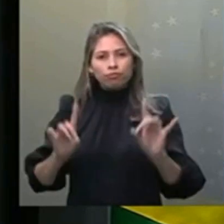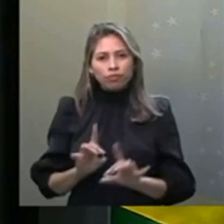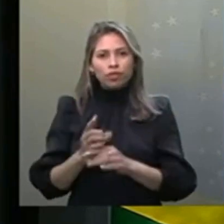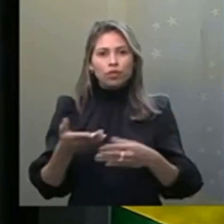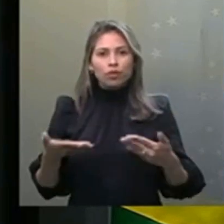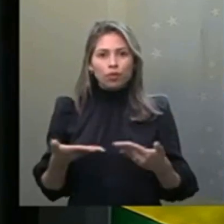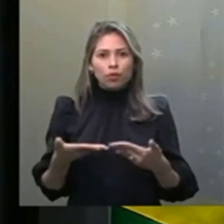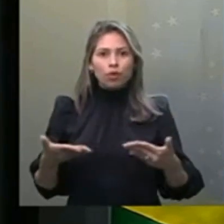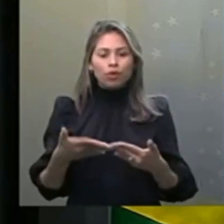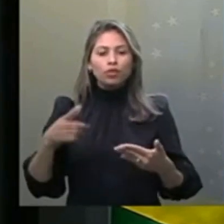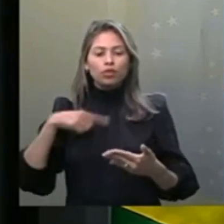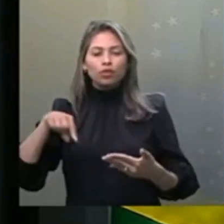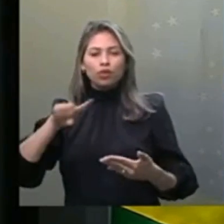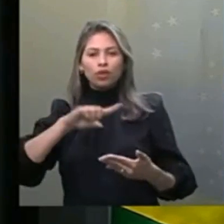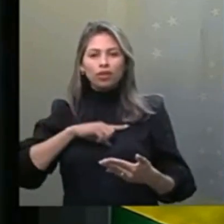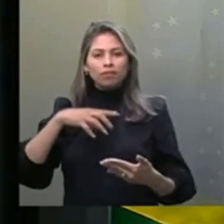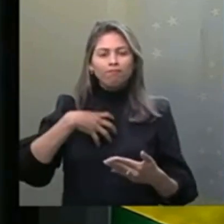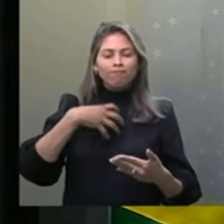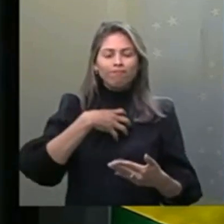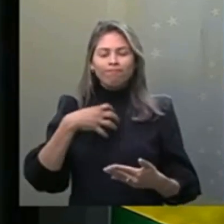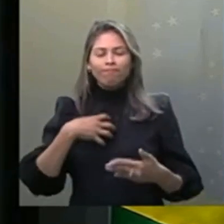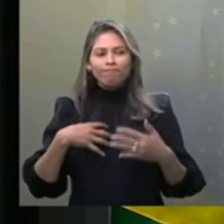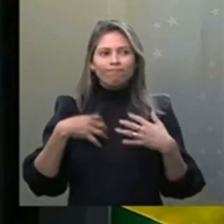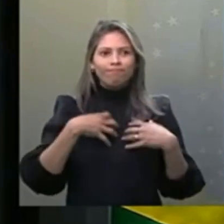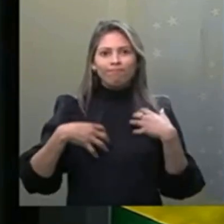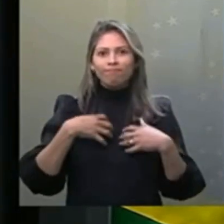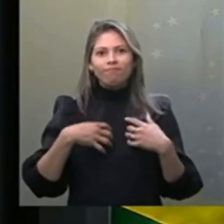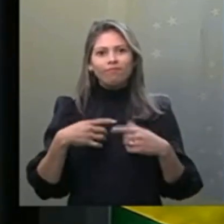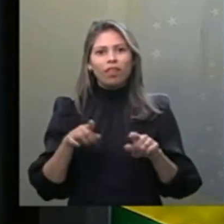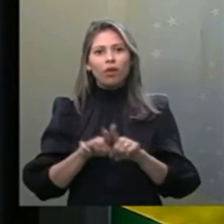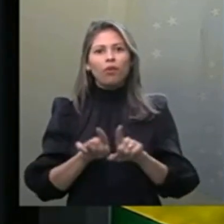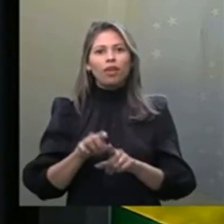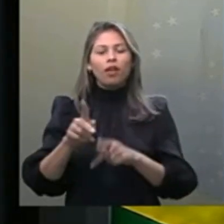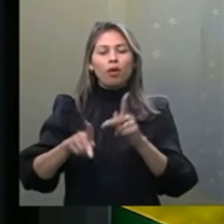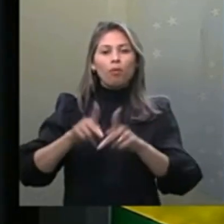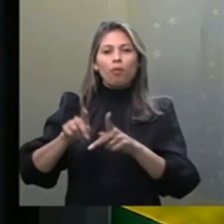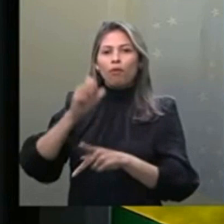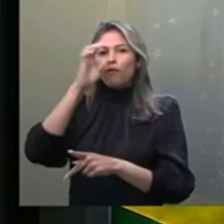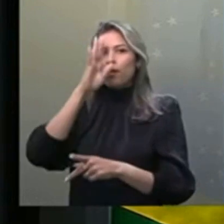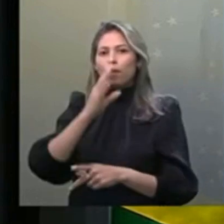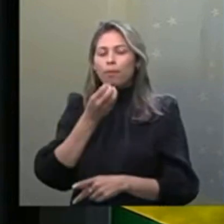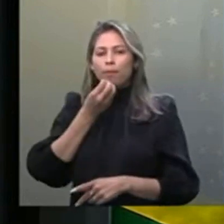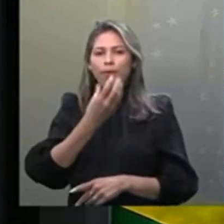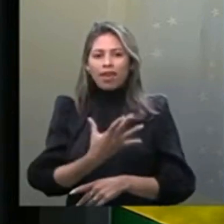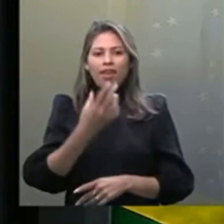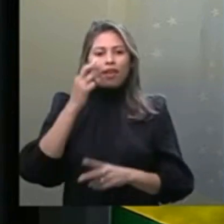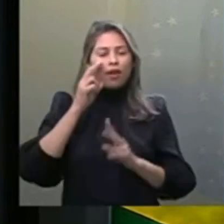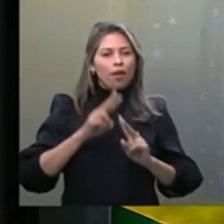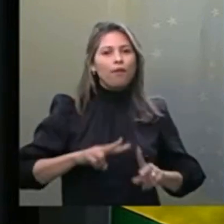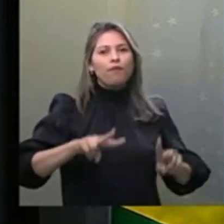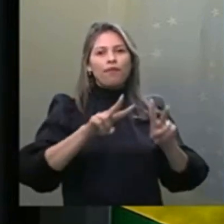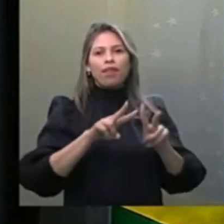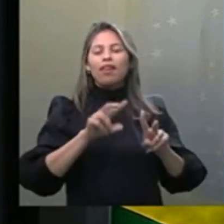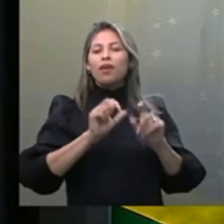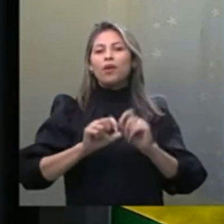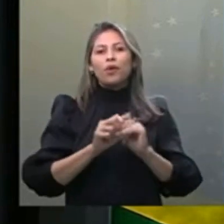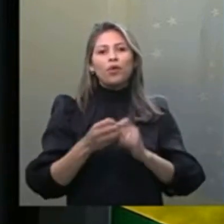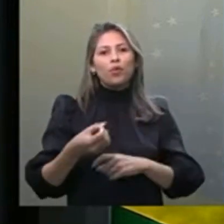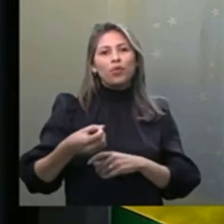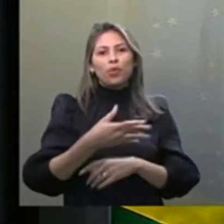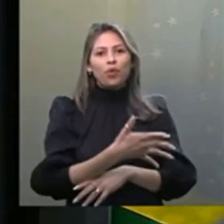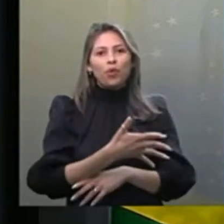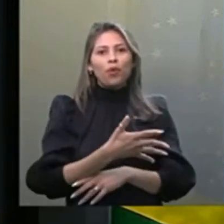Uma expectativa enorme do cidadão de bem para ver um novo ministro com muita